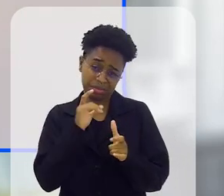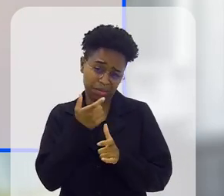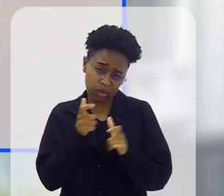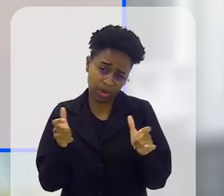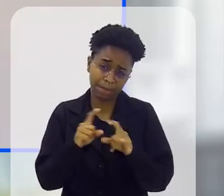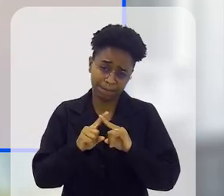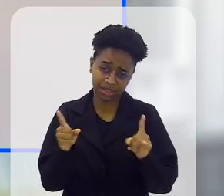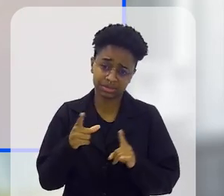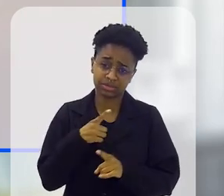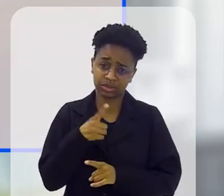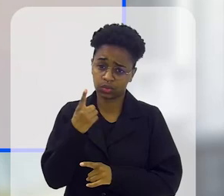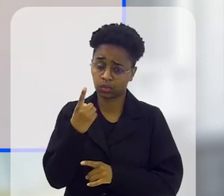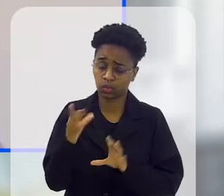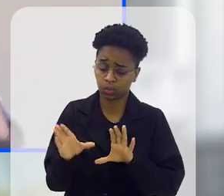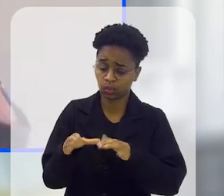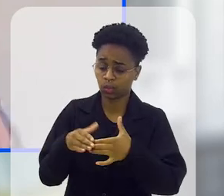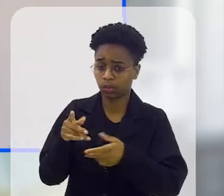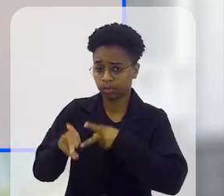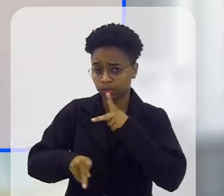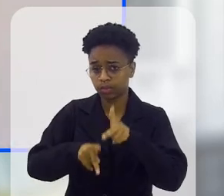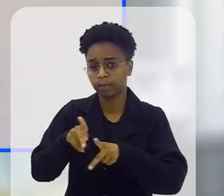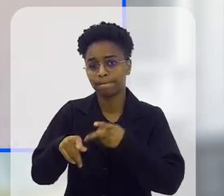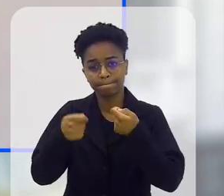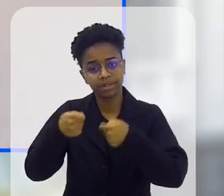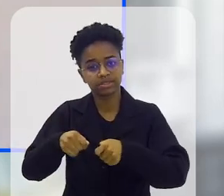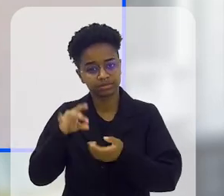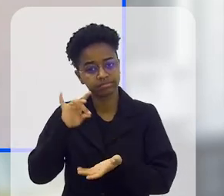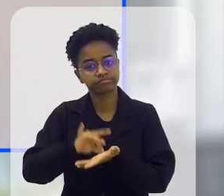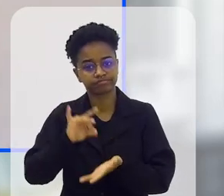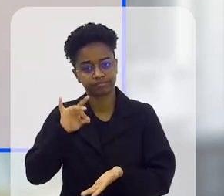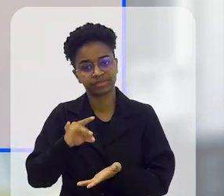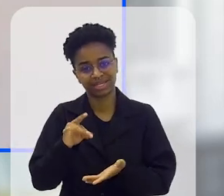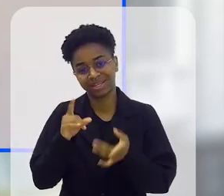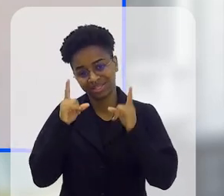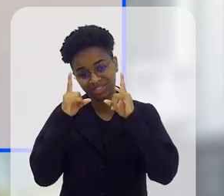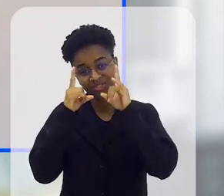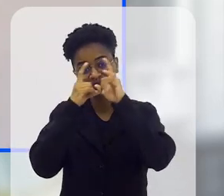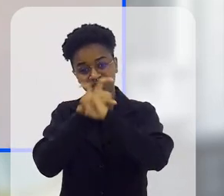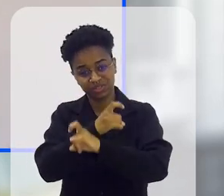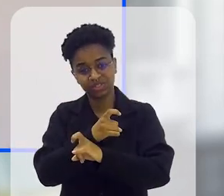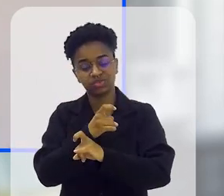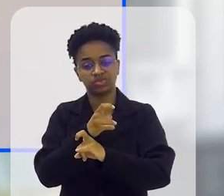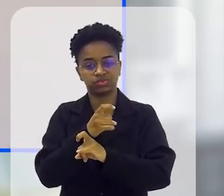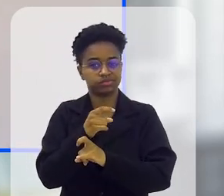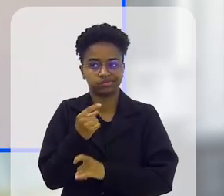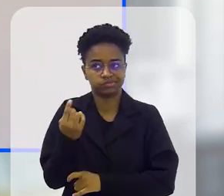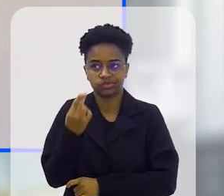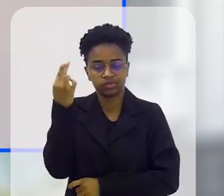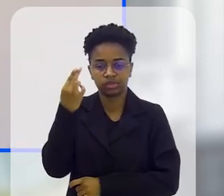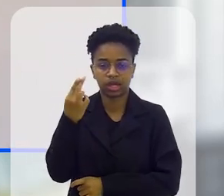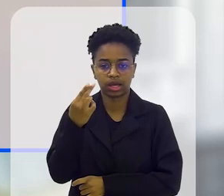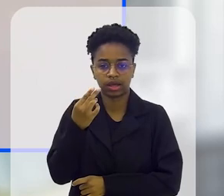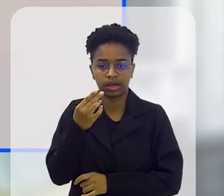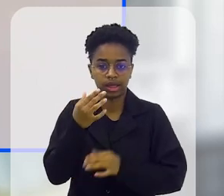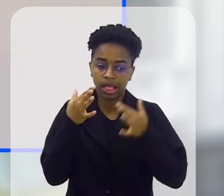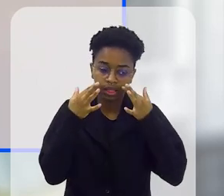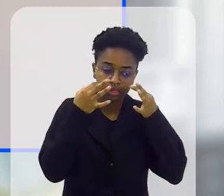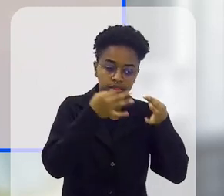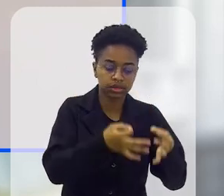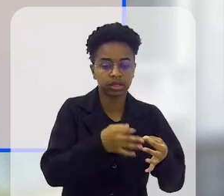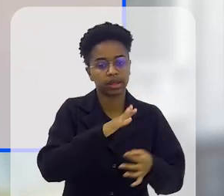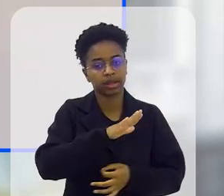é grande maioria, mas para uma boa parte da população que precisa mesmo, é muito difícil você conseguir dar conta das